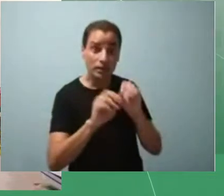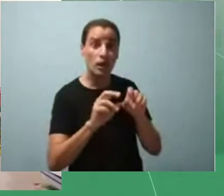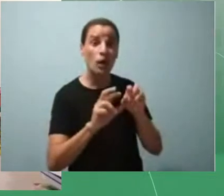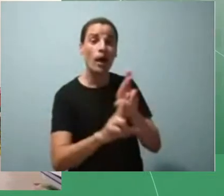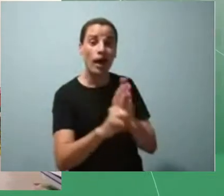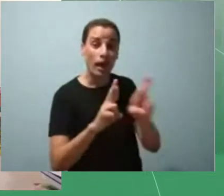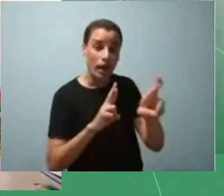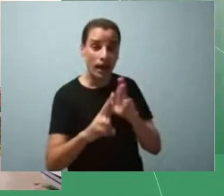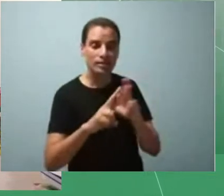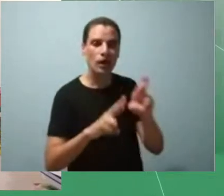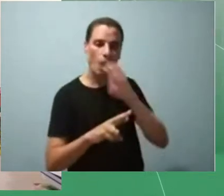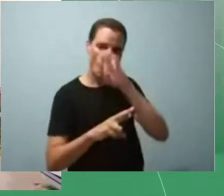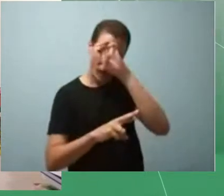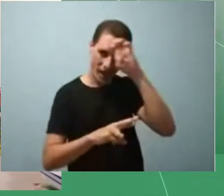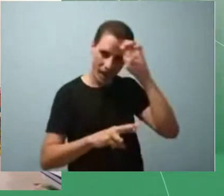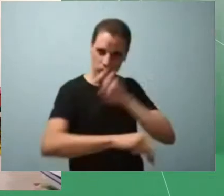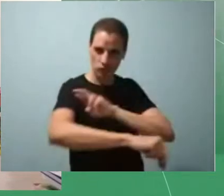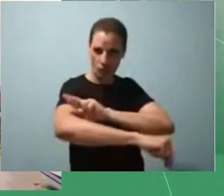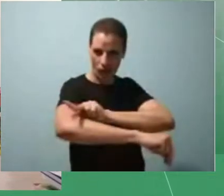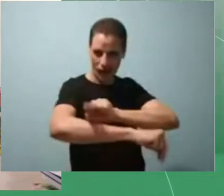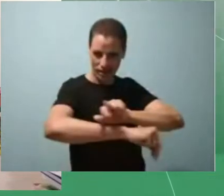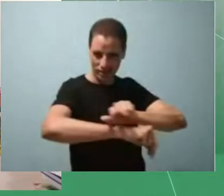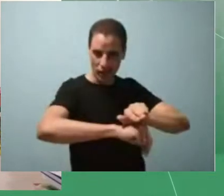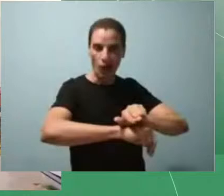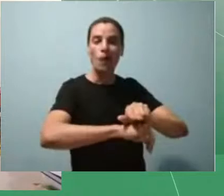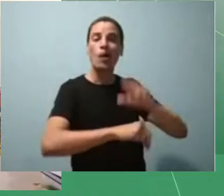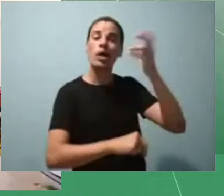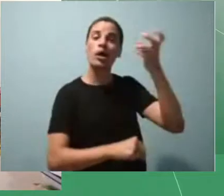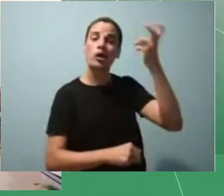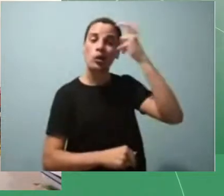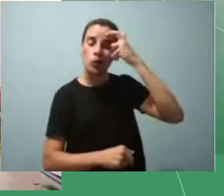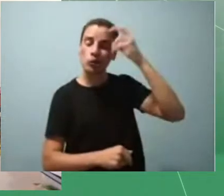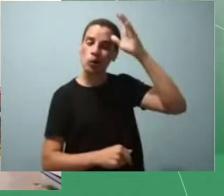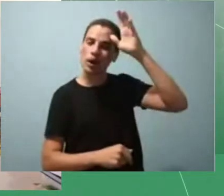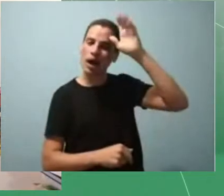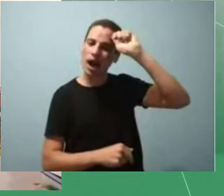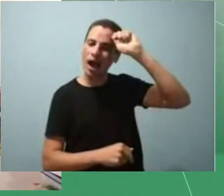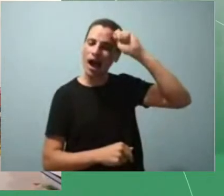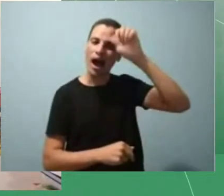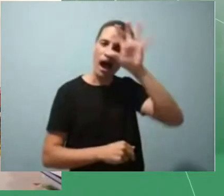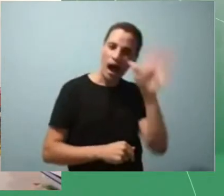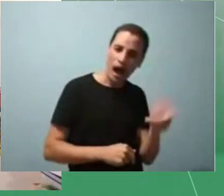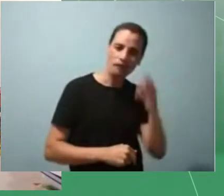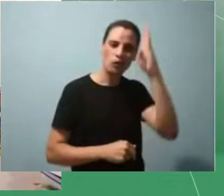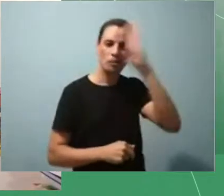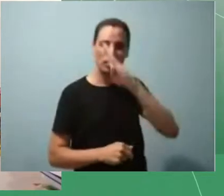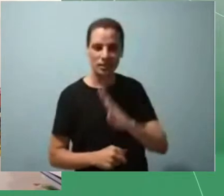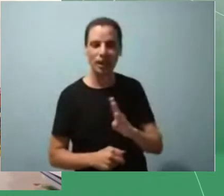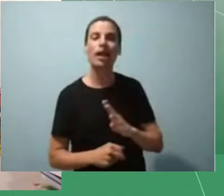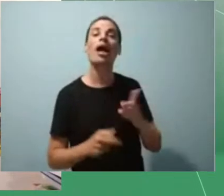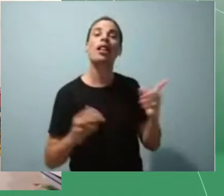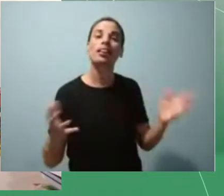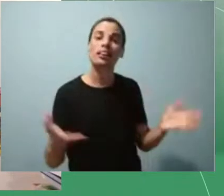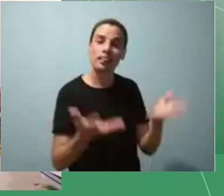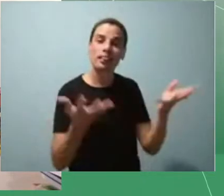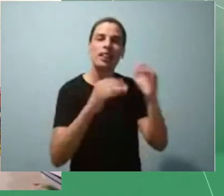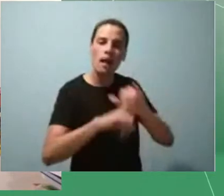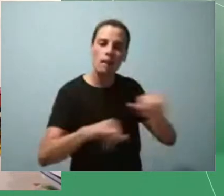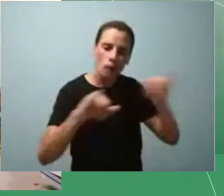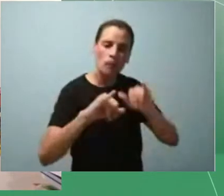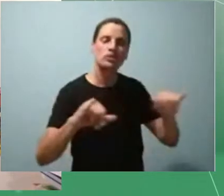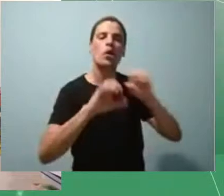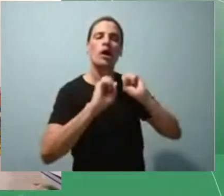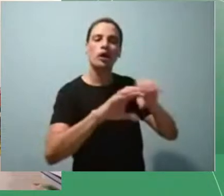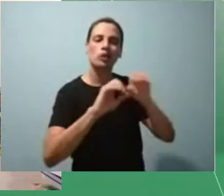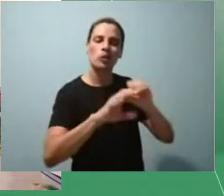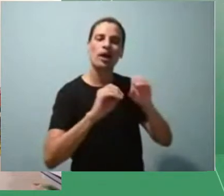e História e Cultura Afro-Brasileira e Africana na promoção de uma educação antirracista